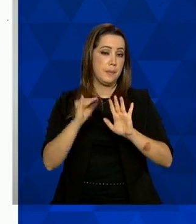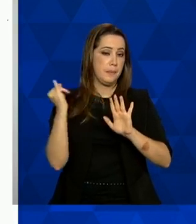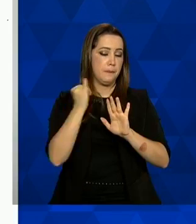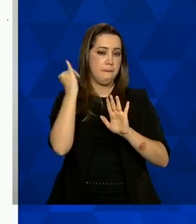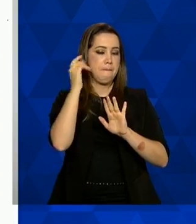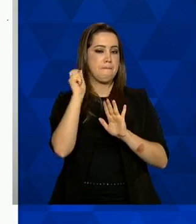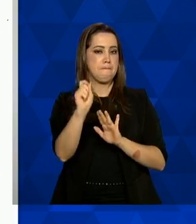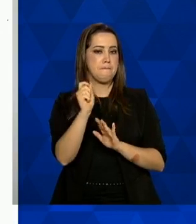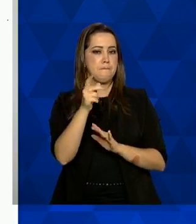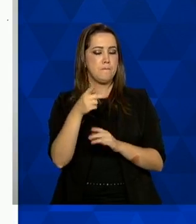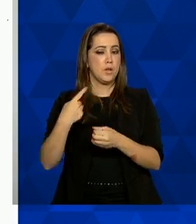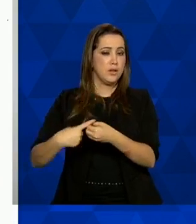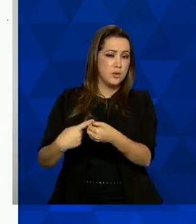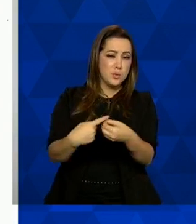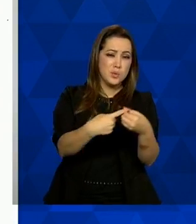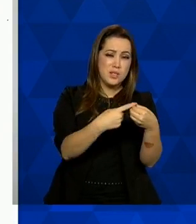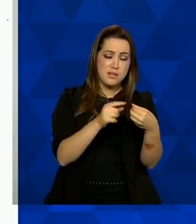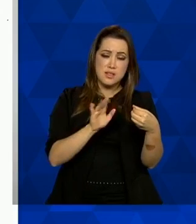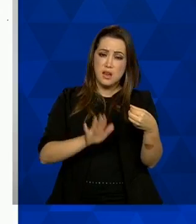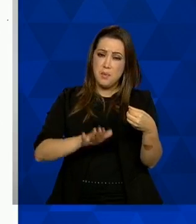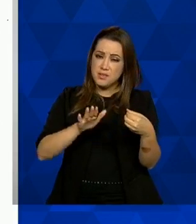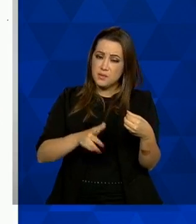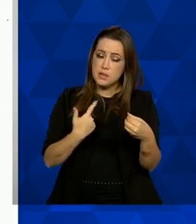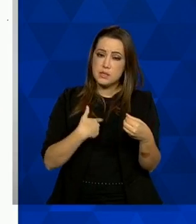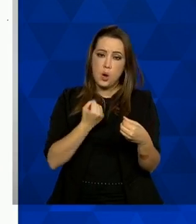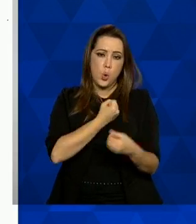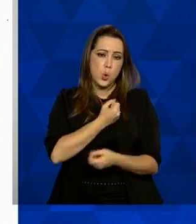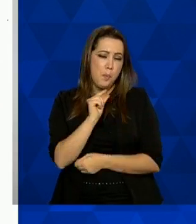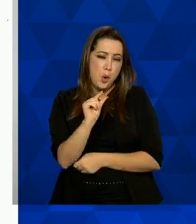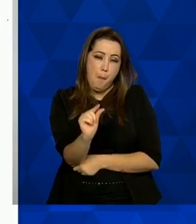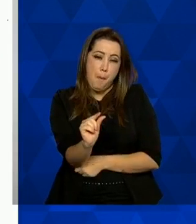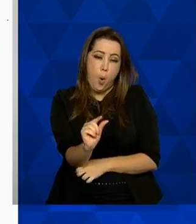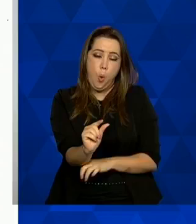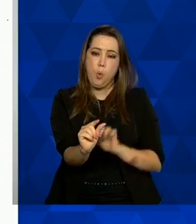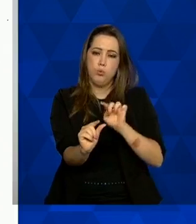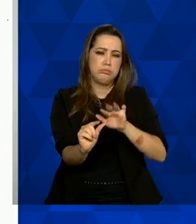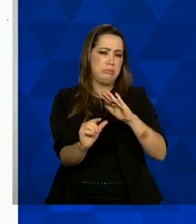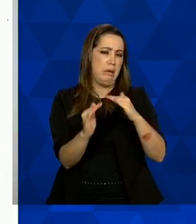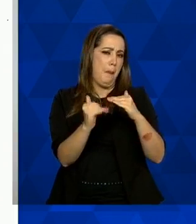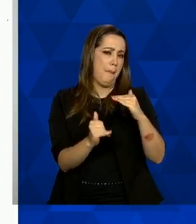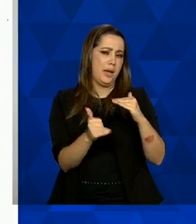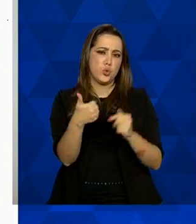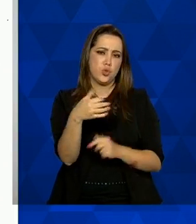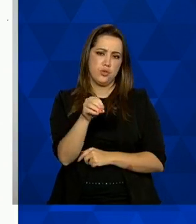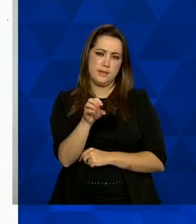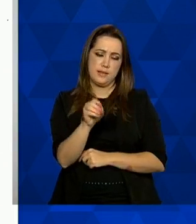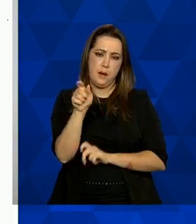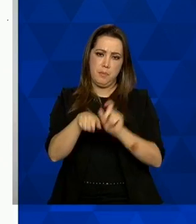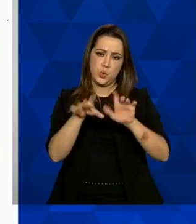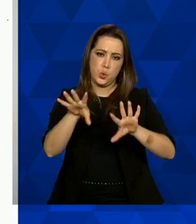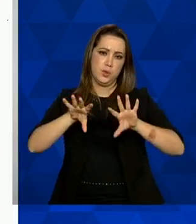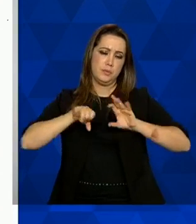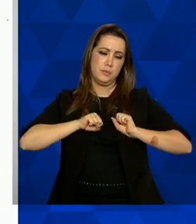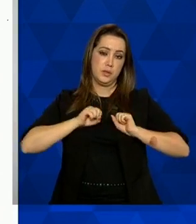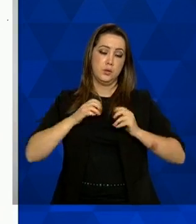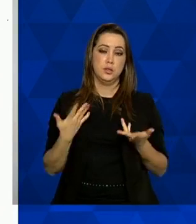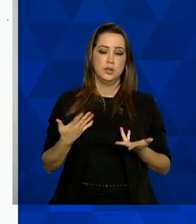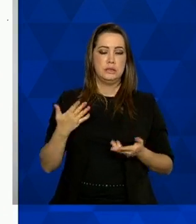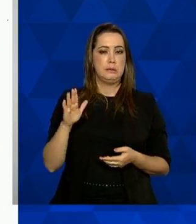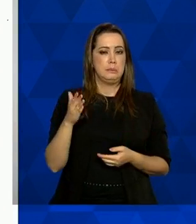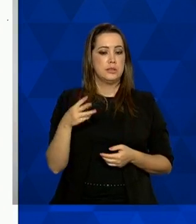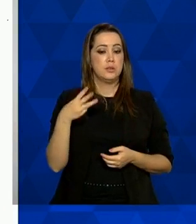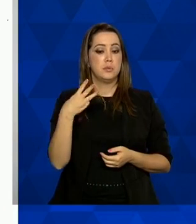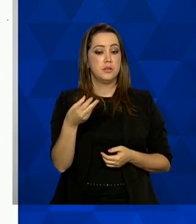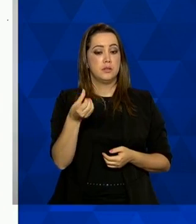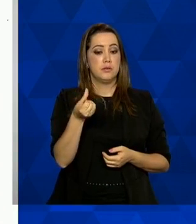municípios eles tem um pequeno número de casos reportados ou seja menos de 100 casos confirmados cerca de